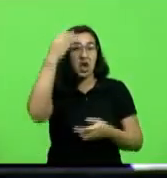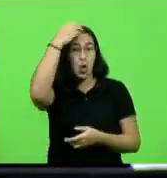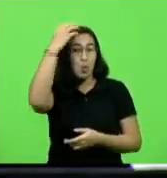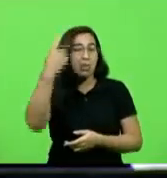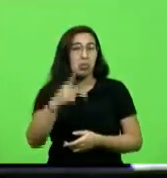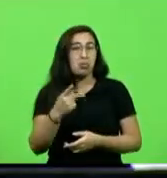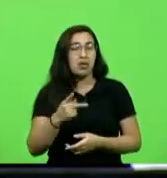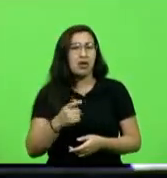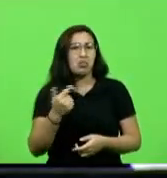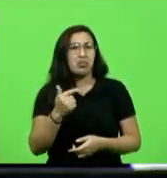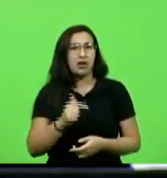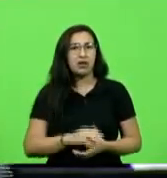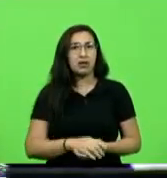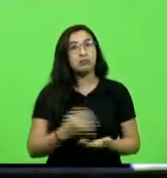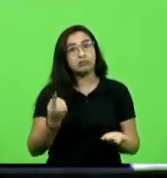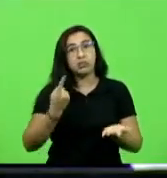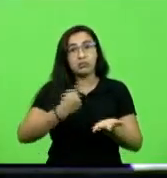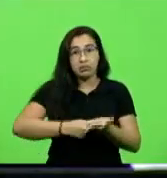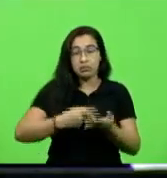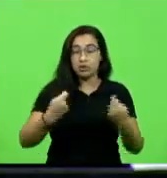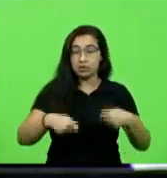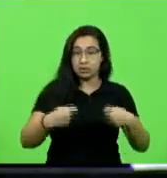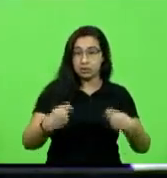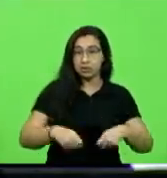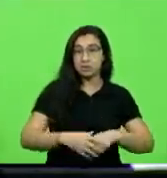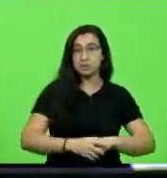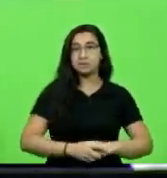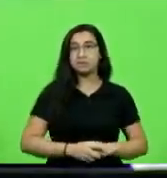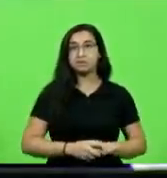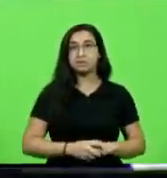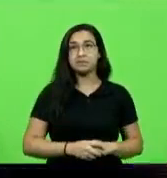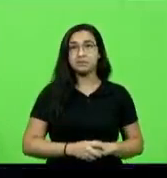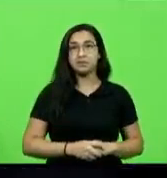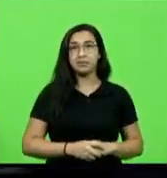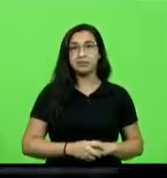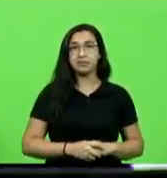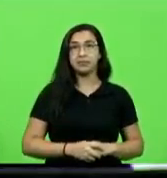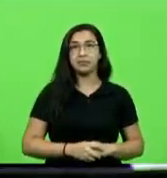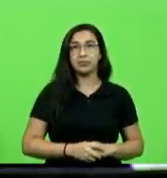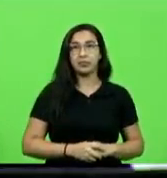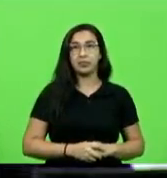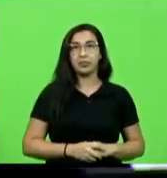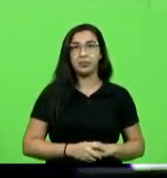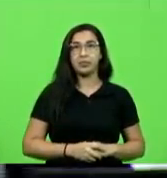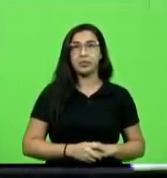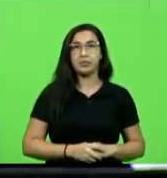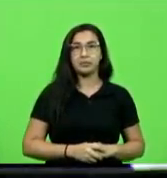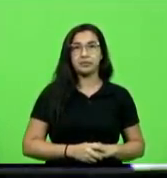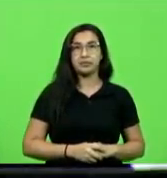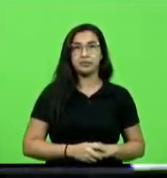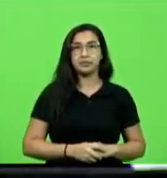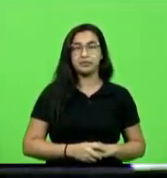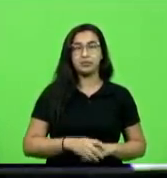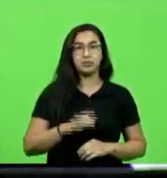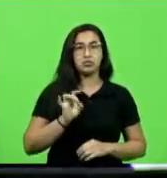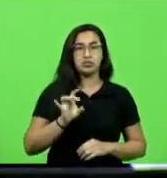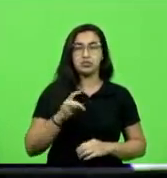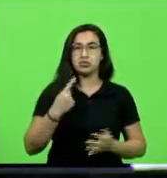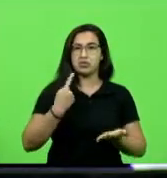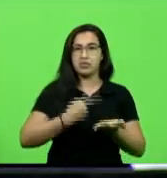então marca vai lá marca é só marcar o dia